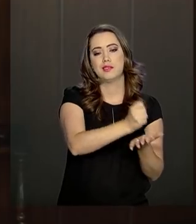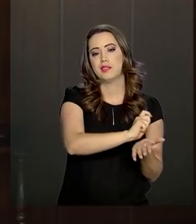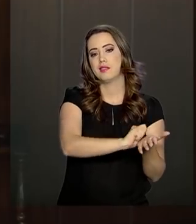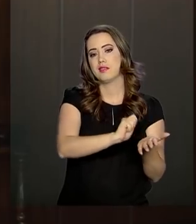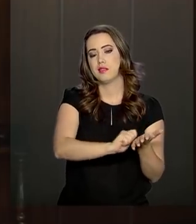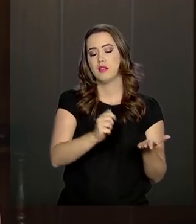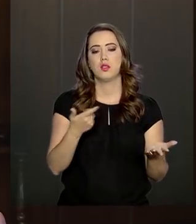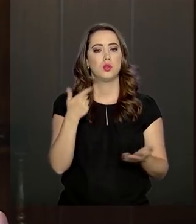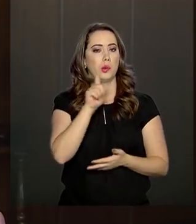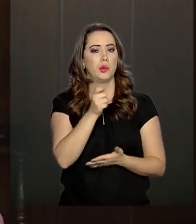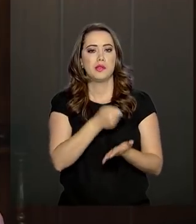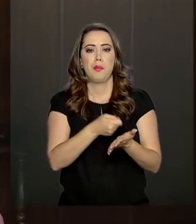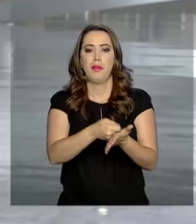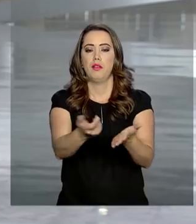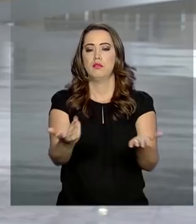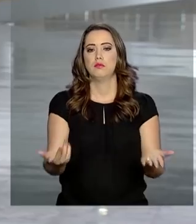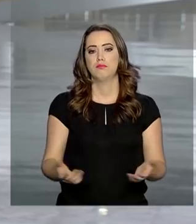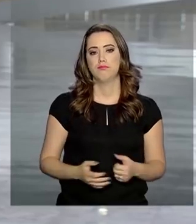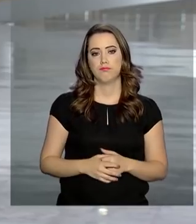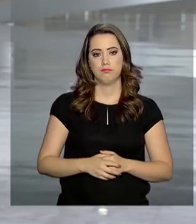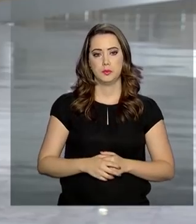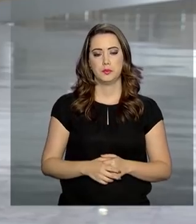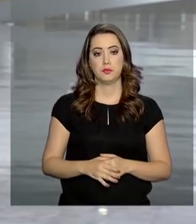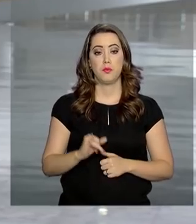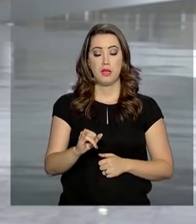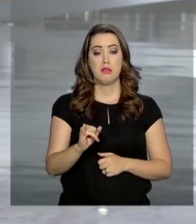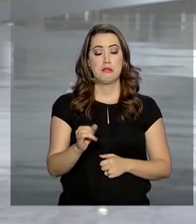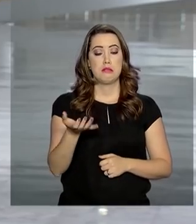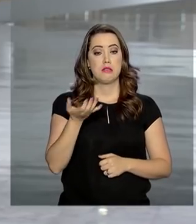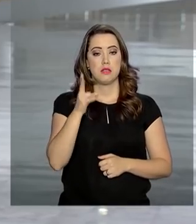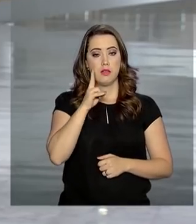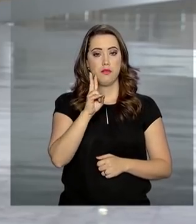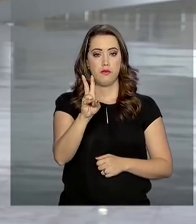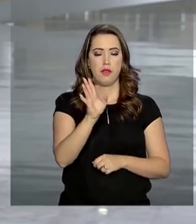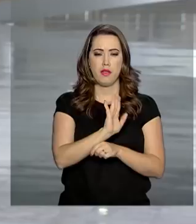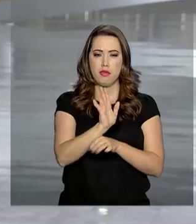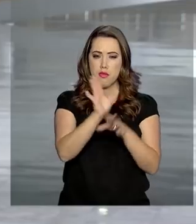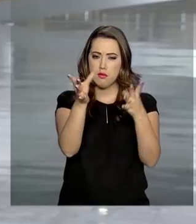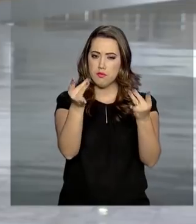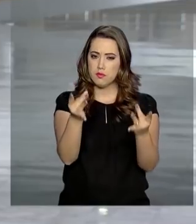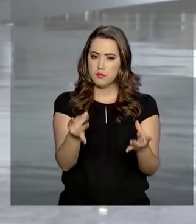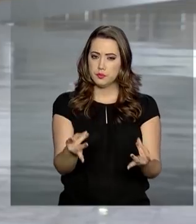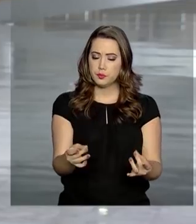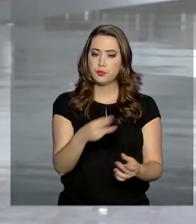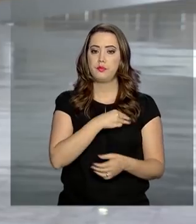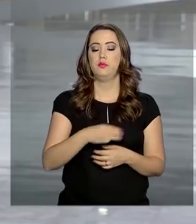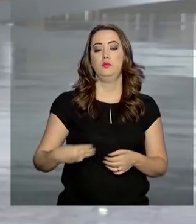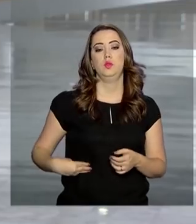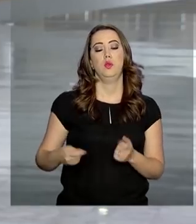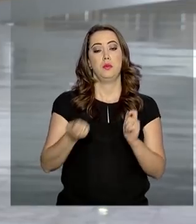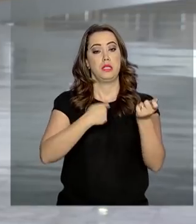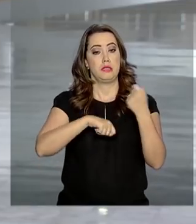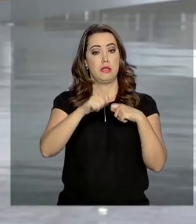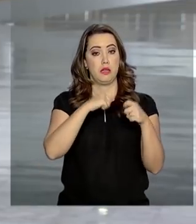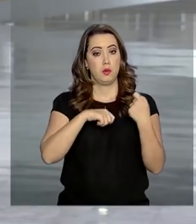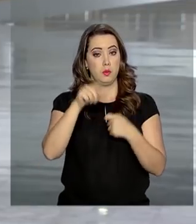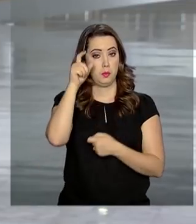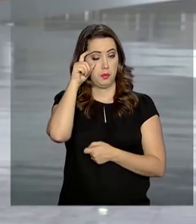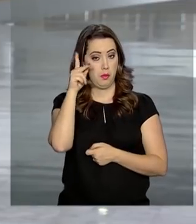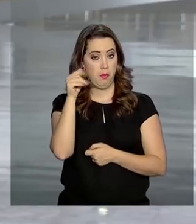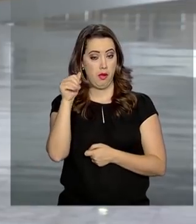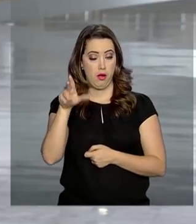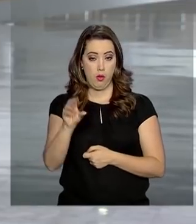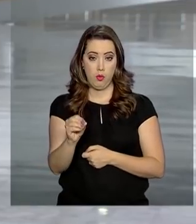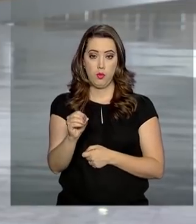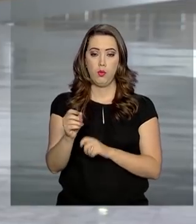Então, não conseguem contribuir. Se você quiser acompanhar essa entrevista completa com o ministro da Economia, Paulo Guedes, que foi